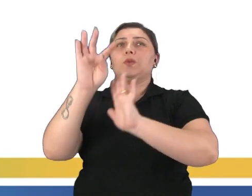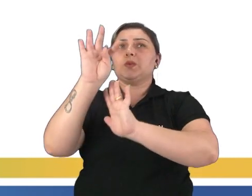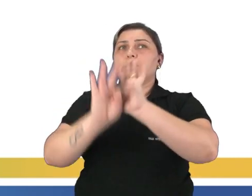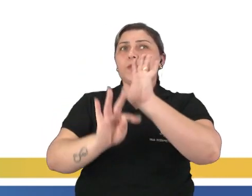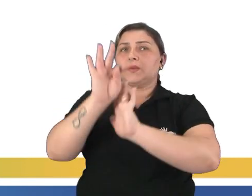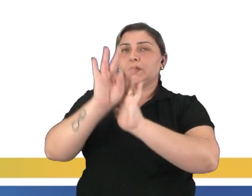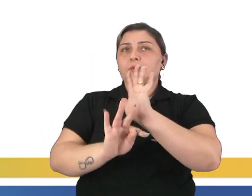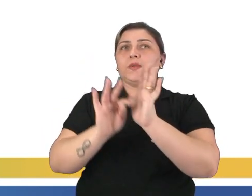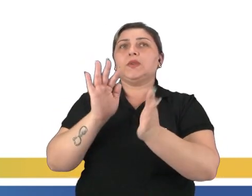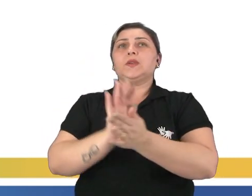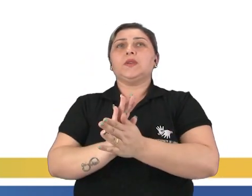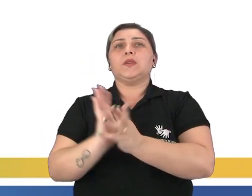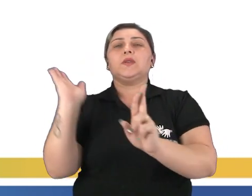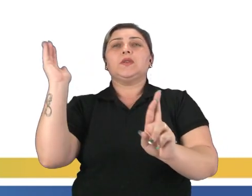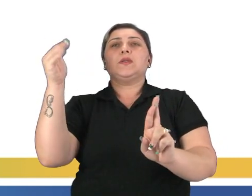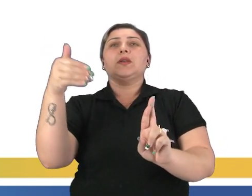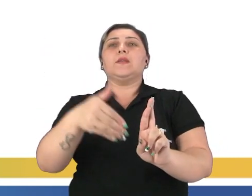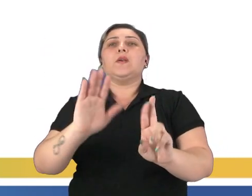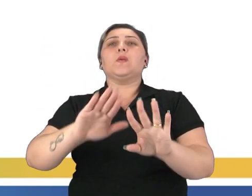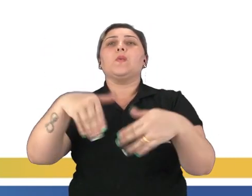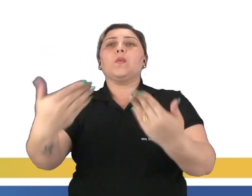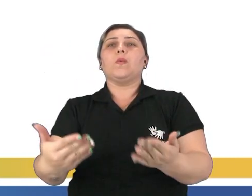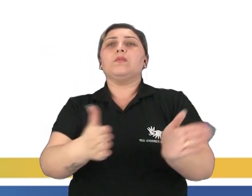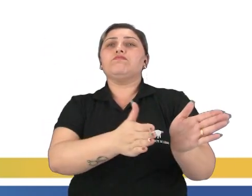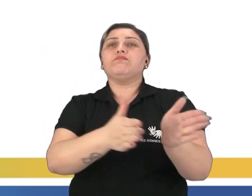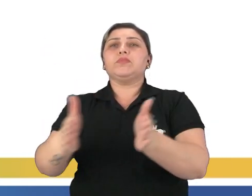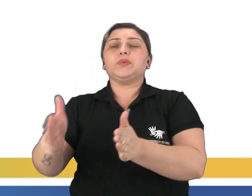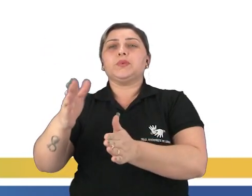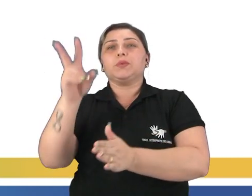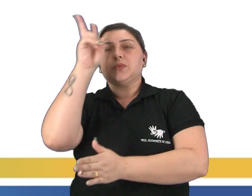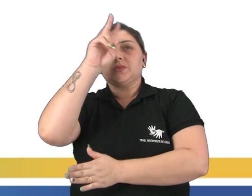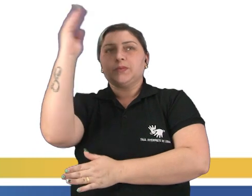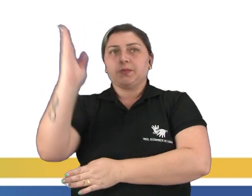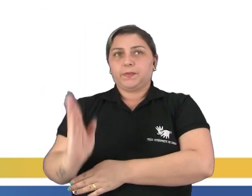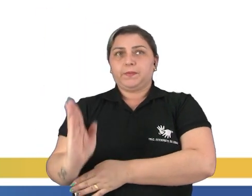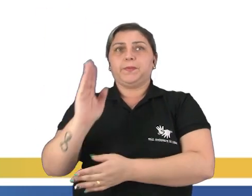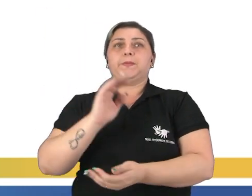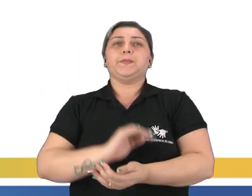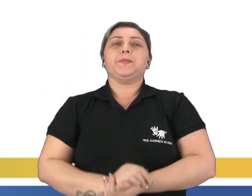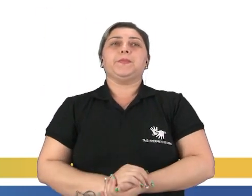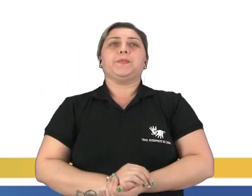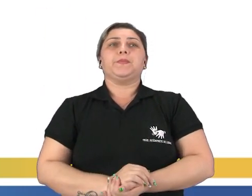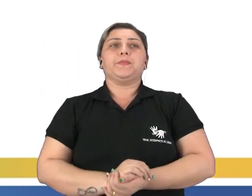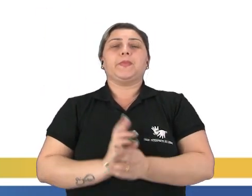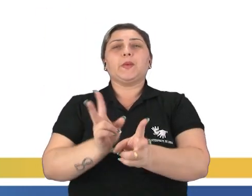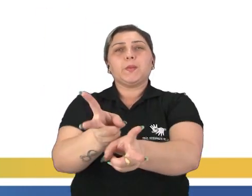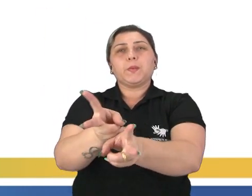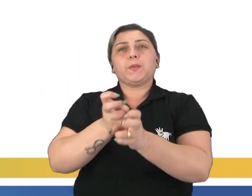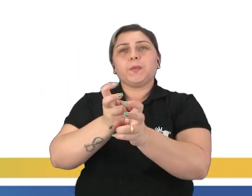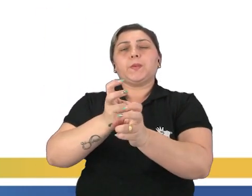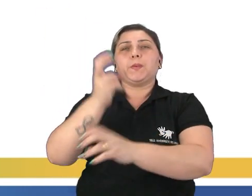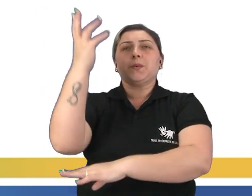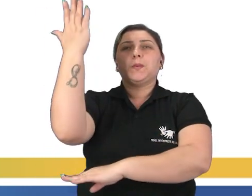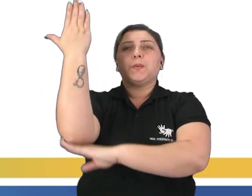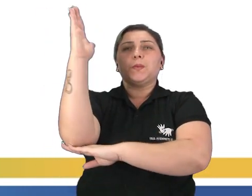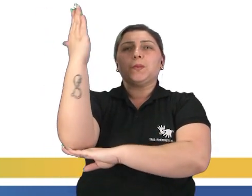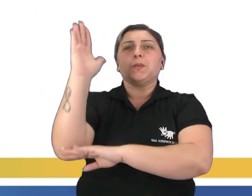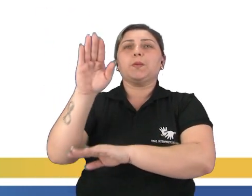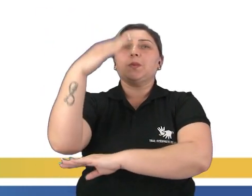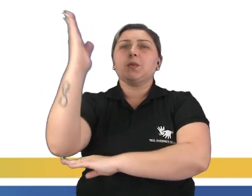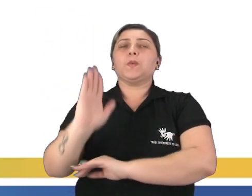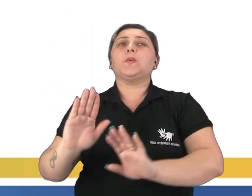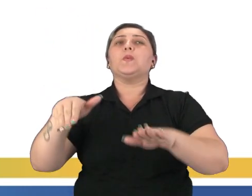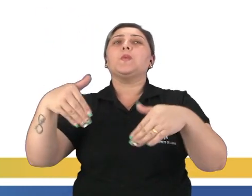faz referência a qual período da história do Brasil? Então, esse período da exploração do pau-brasil, qual período